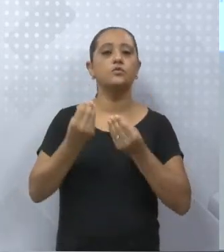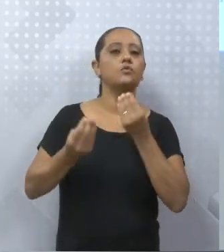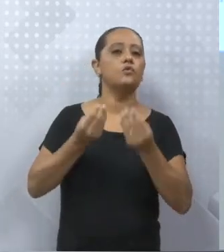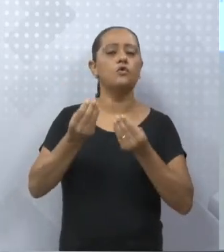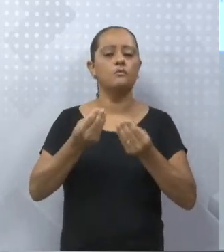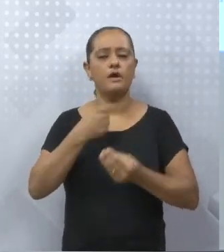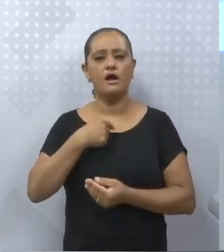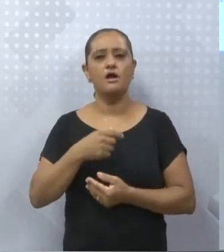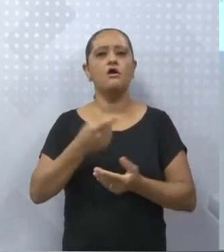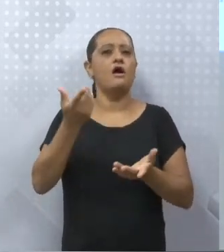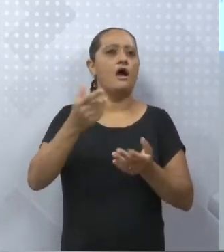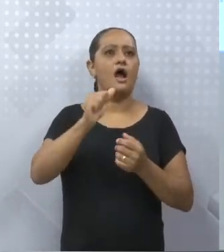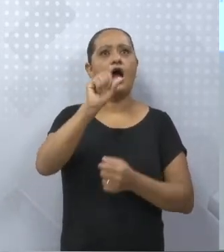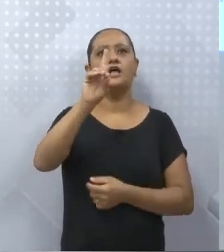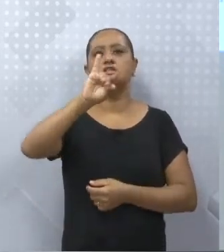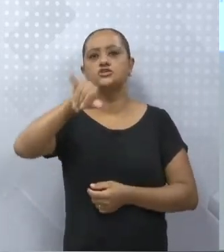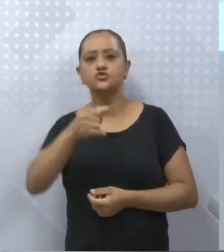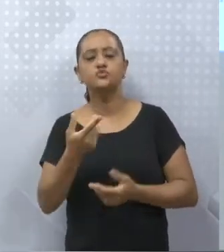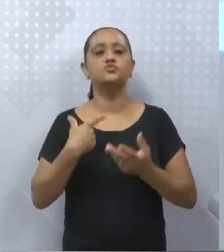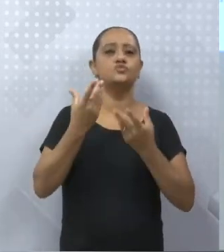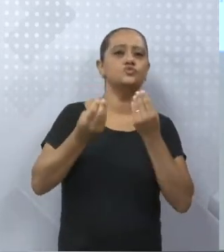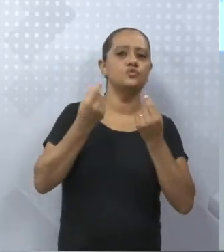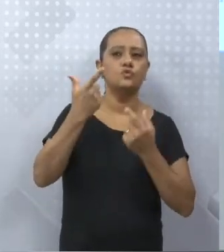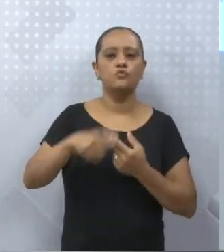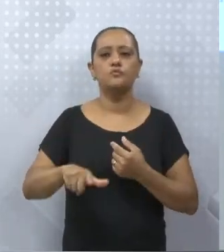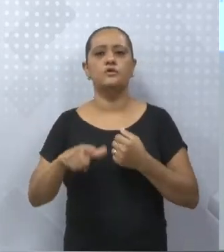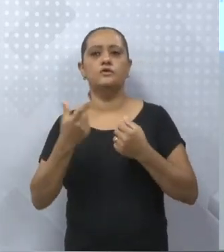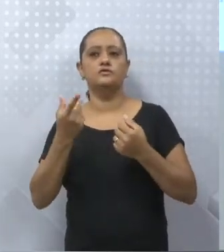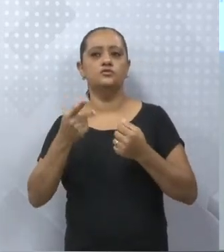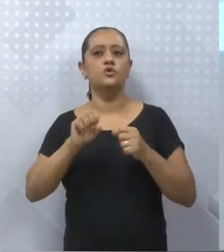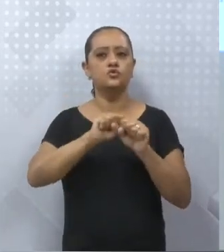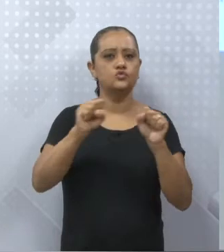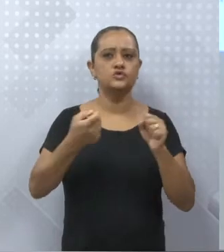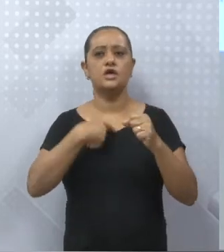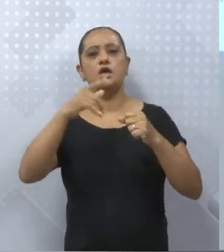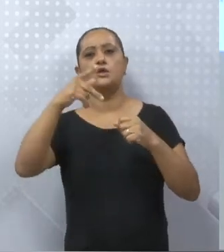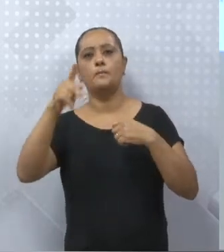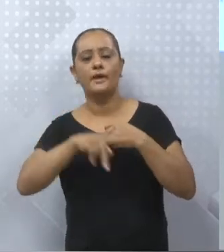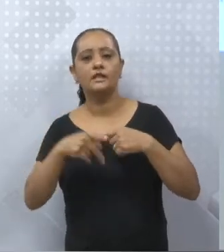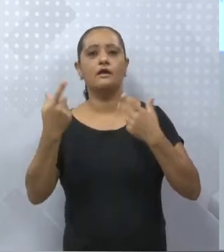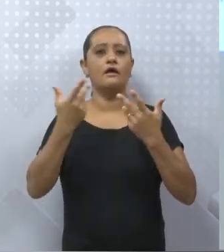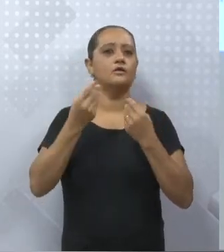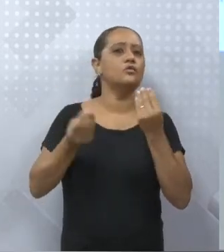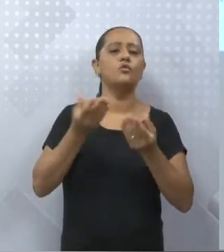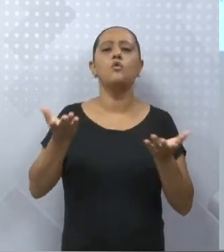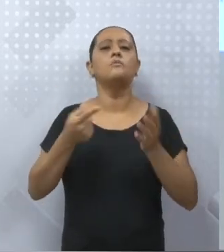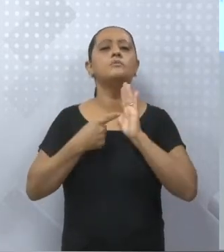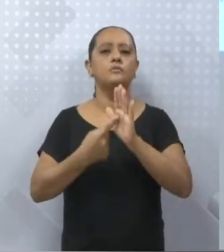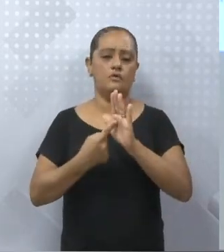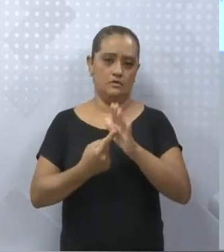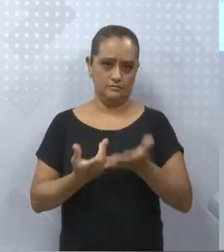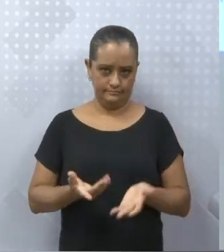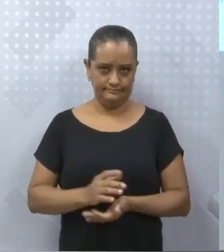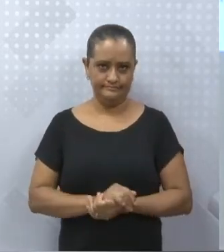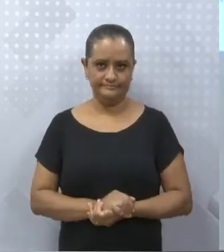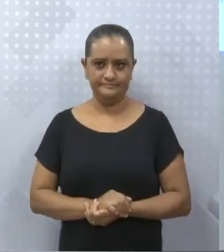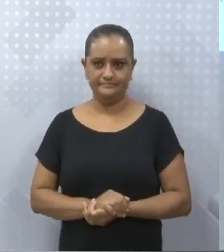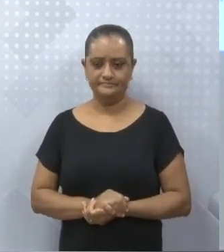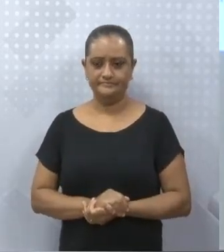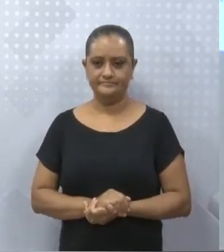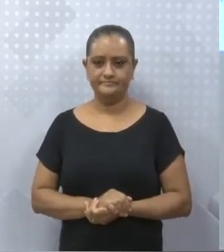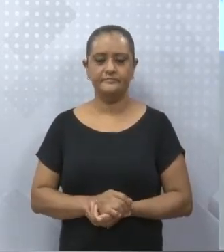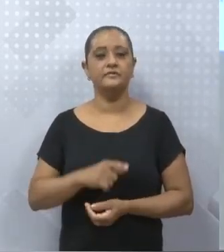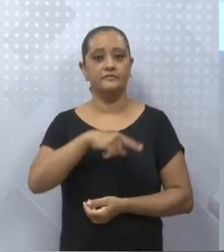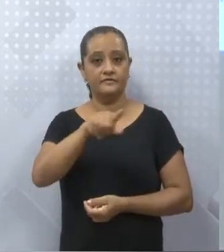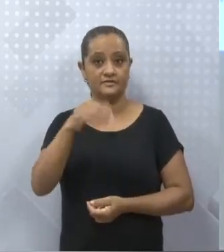adjunta nominal, sujeito, predicado, o verbo é importante que você perceba isso. Então, intransitivo, repetindo para que